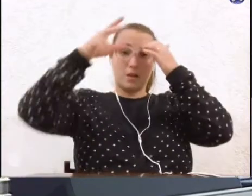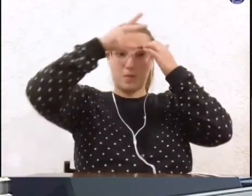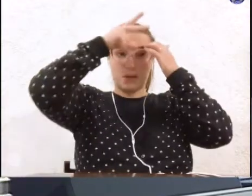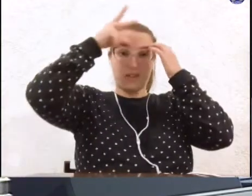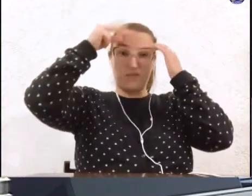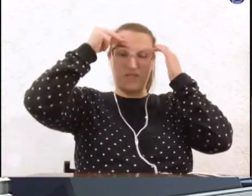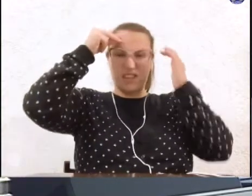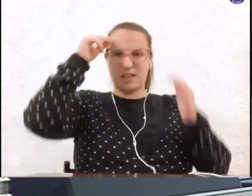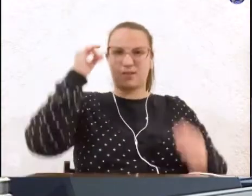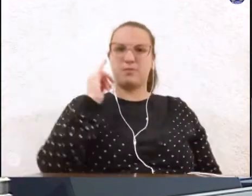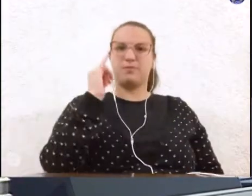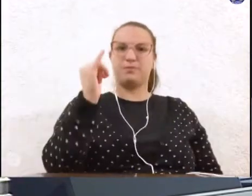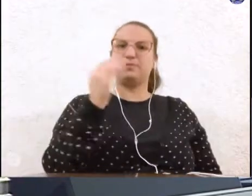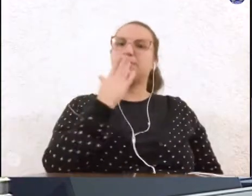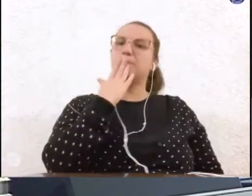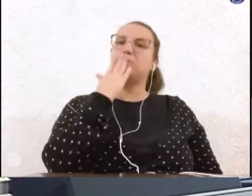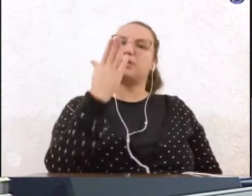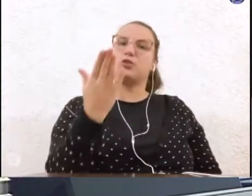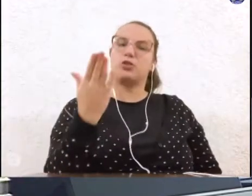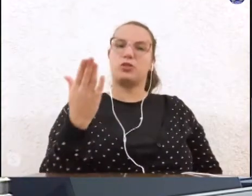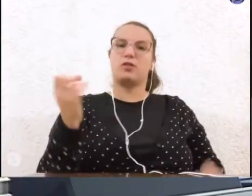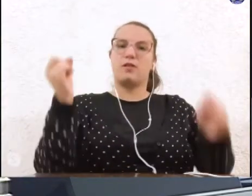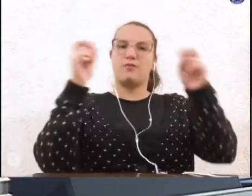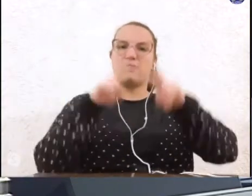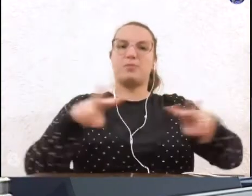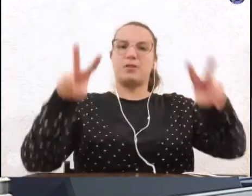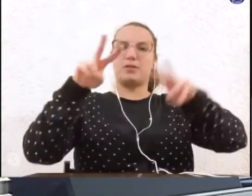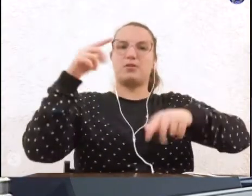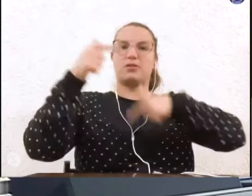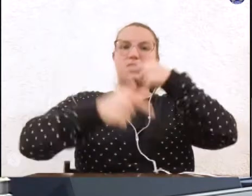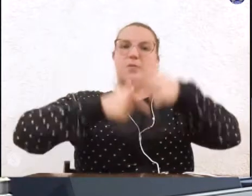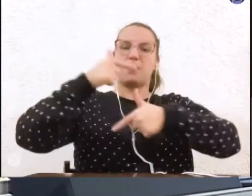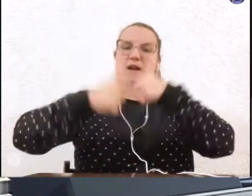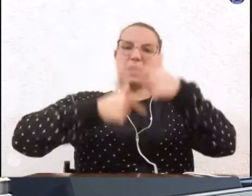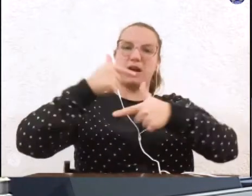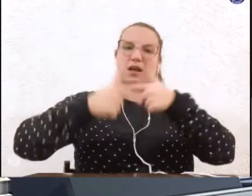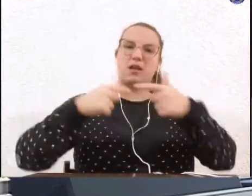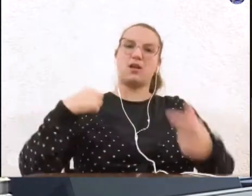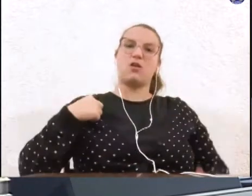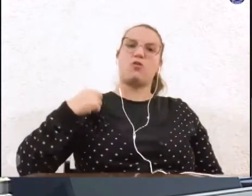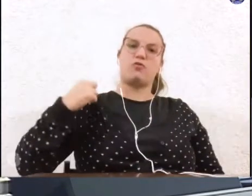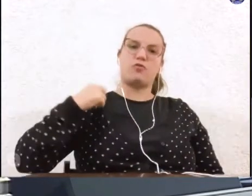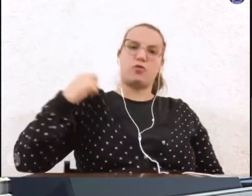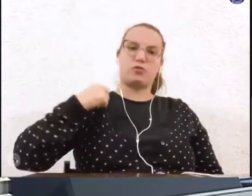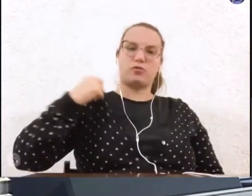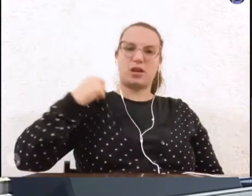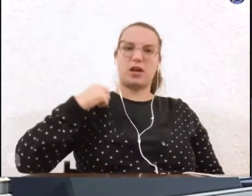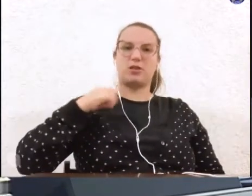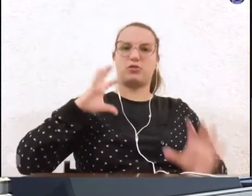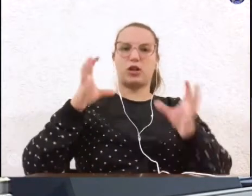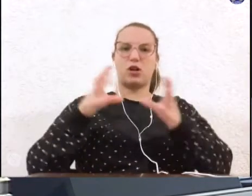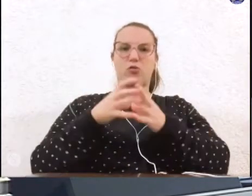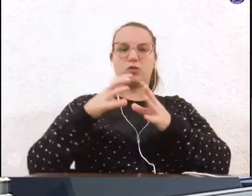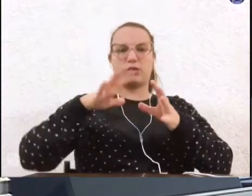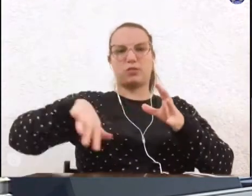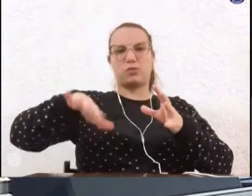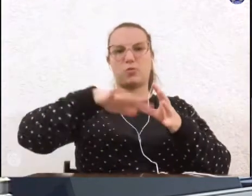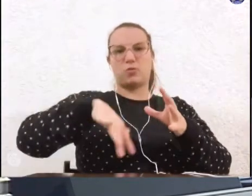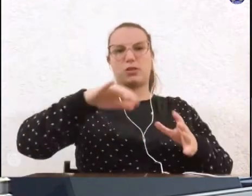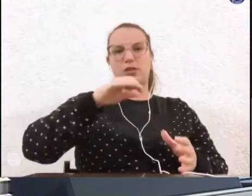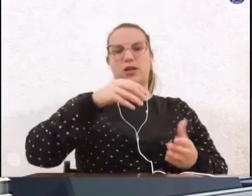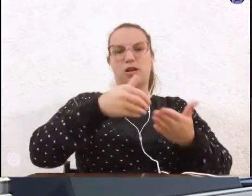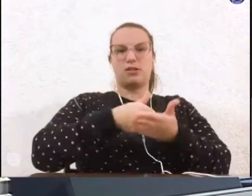solicitando a viabilização um trabalho envolvendo voluntariado da nossa comunidade, mas